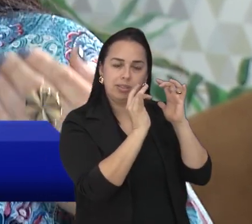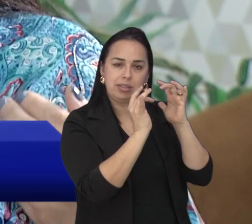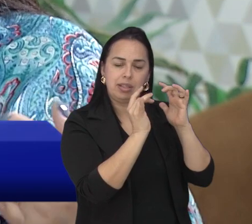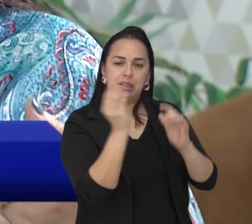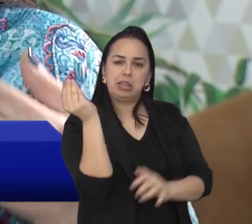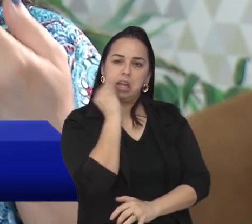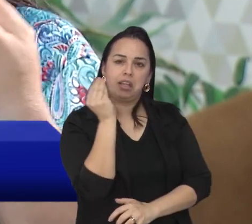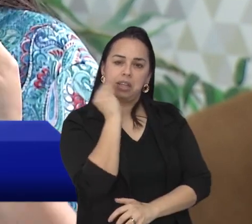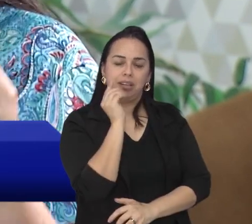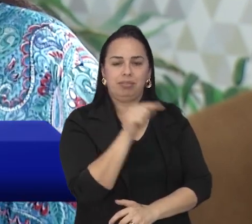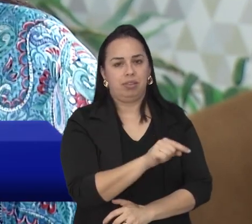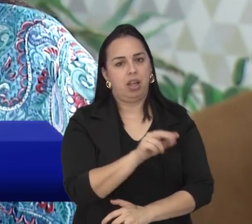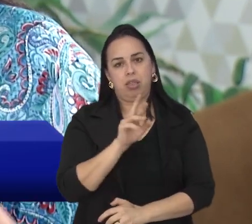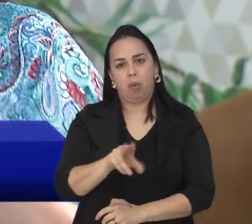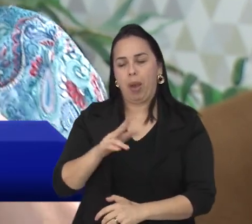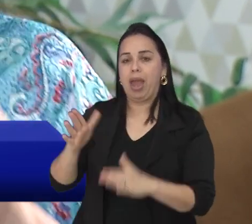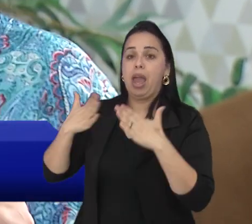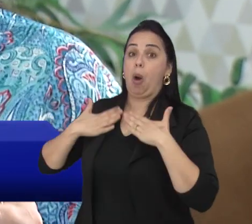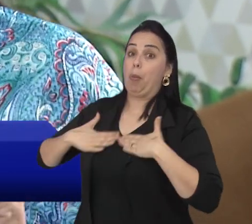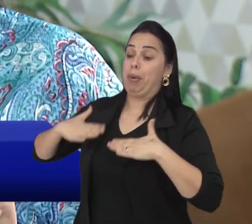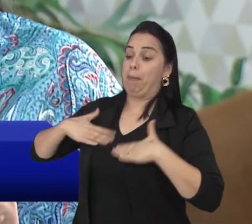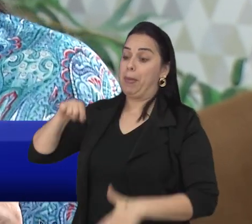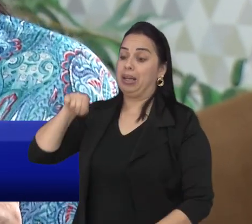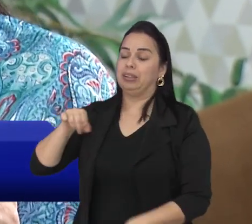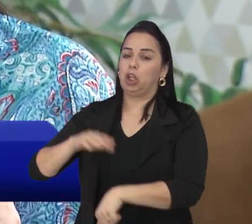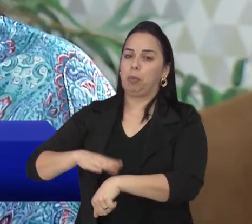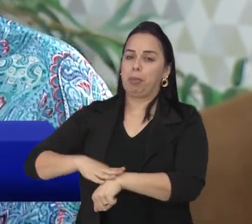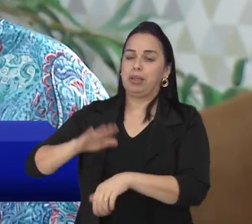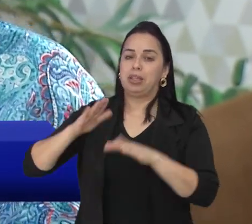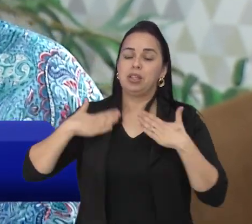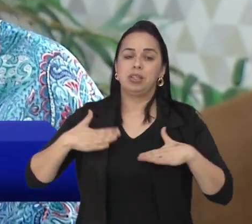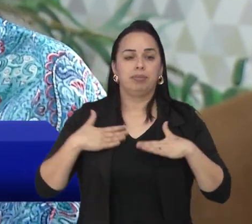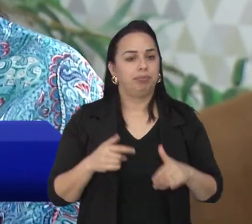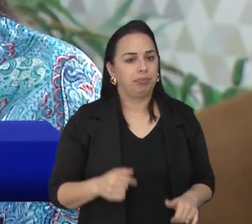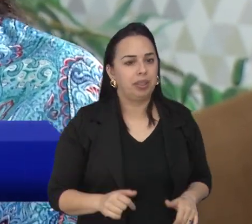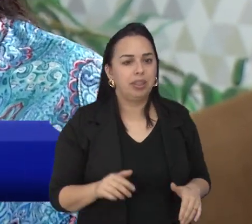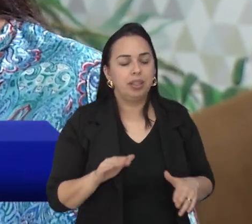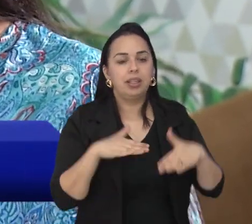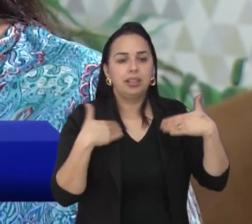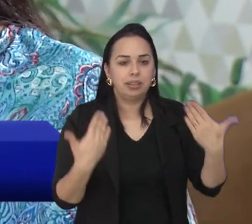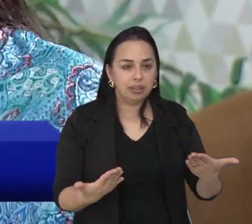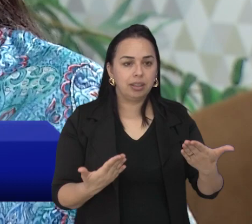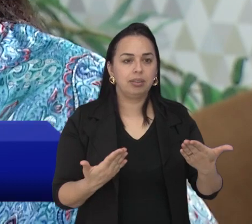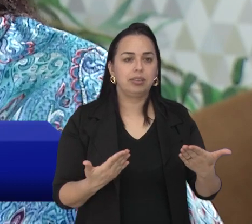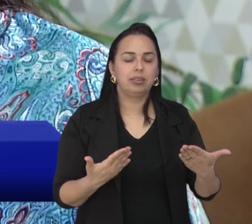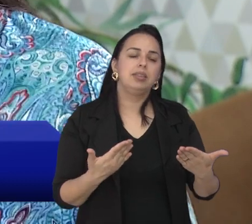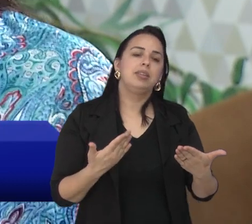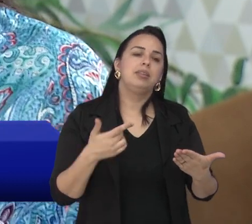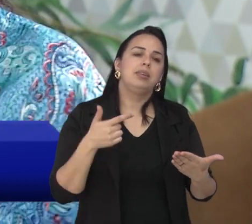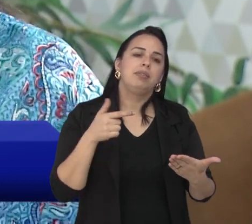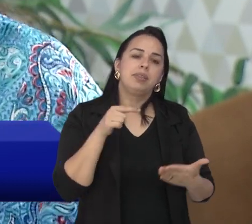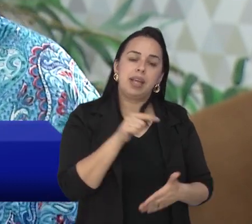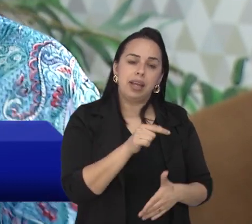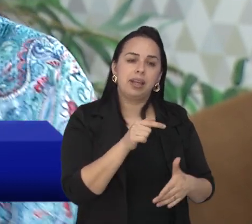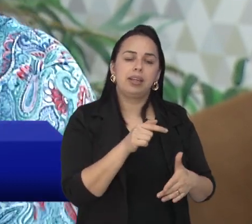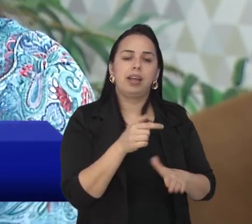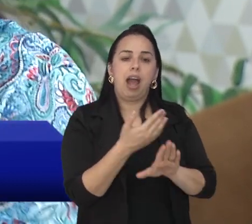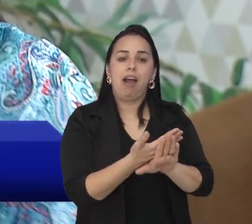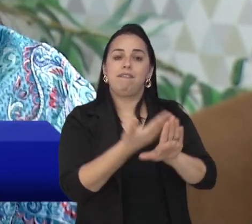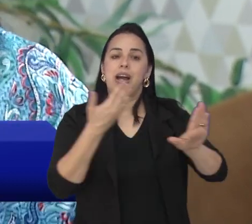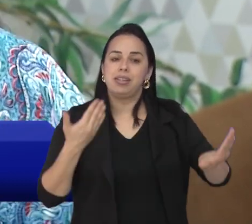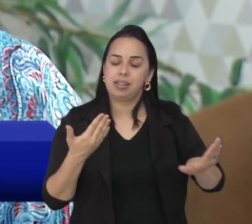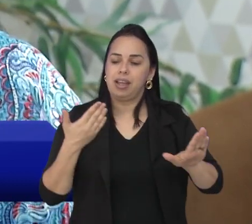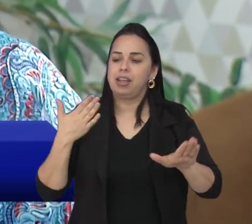com o objetivo de um resultado, não será um ósseo criativo. Então a ideia é basicamente você sair ali